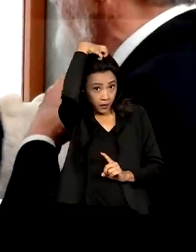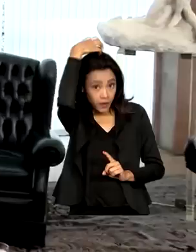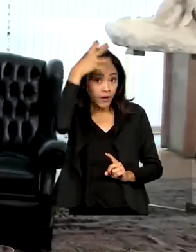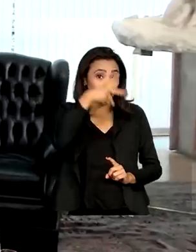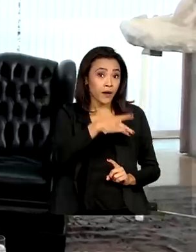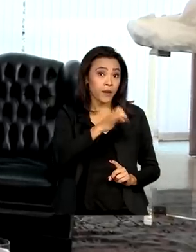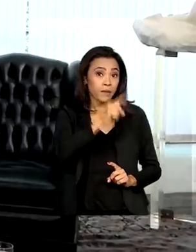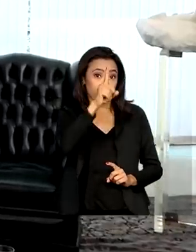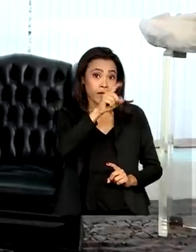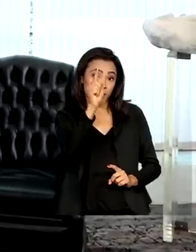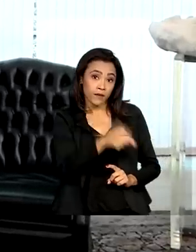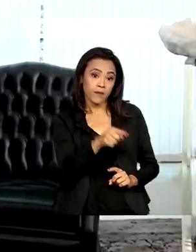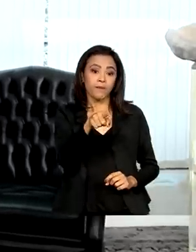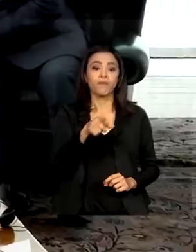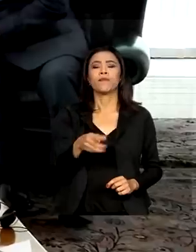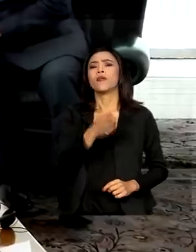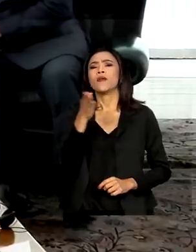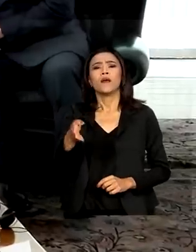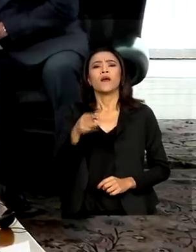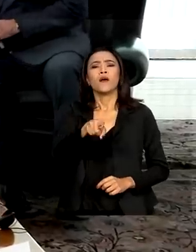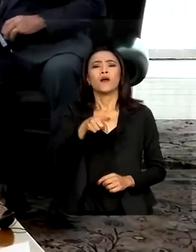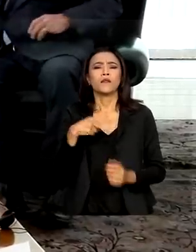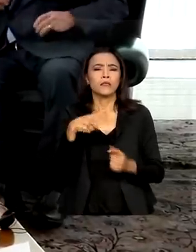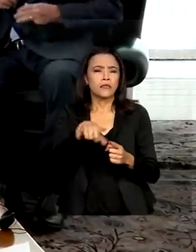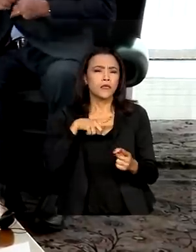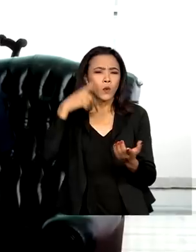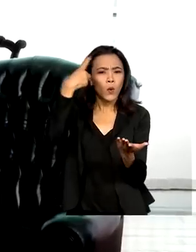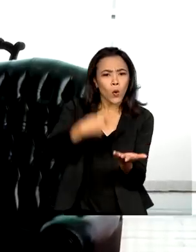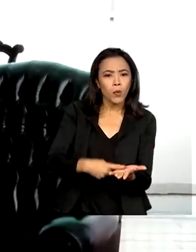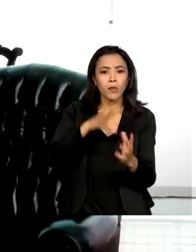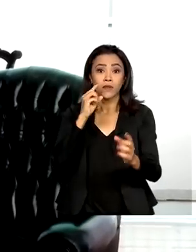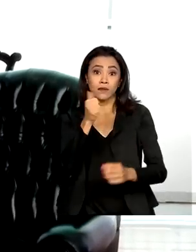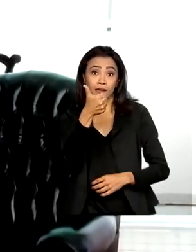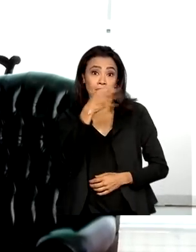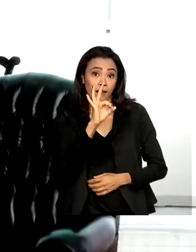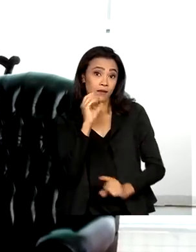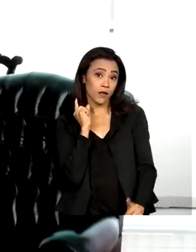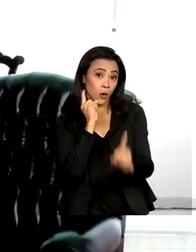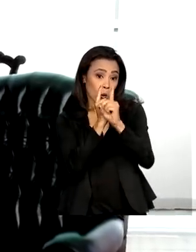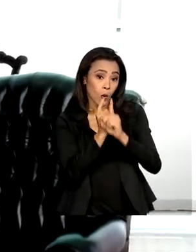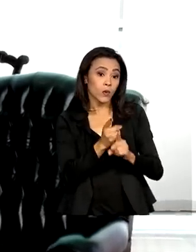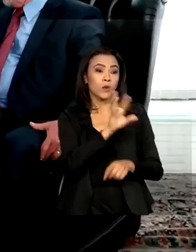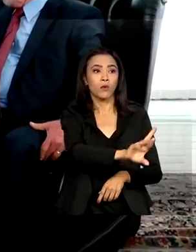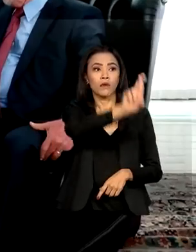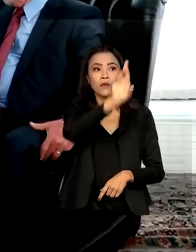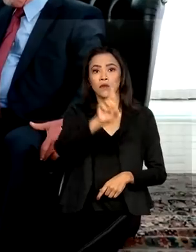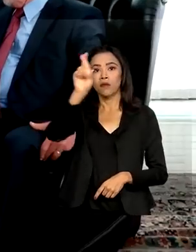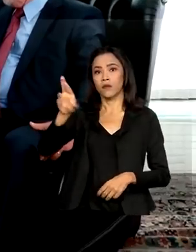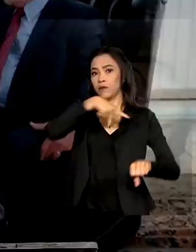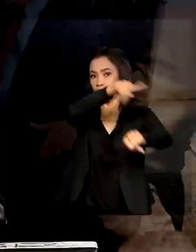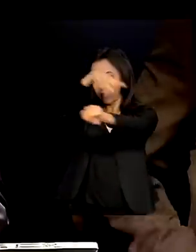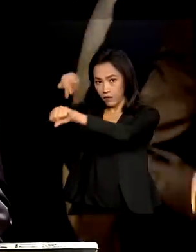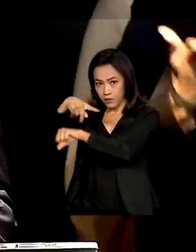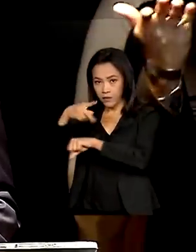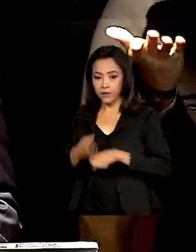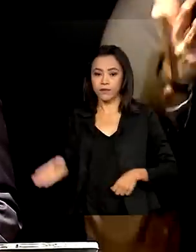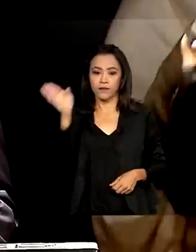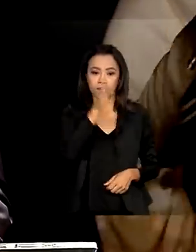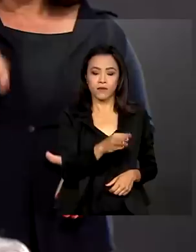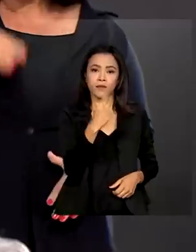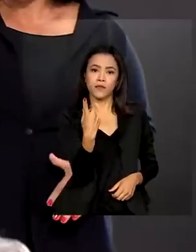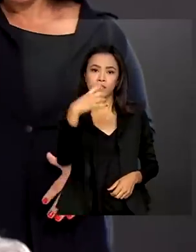governo, Lula intensifica a agenda internacional e tem 10 encontros bilaterais com líderes estrangeiros. 19